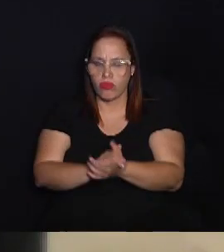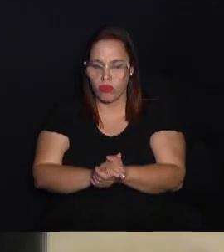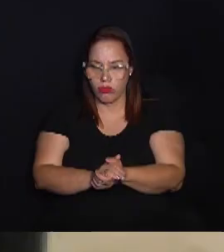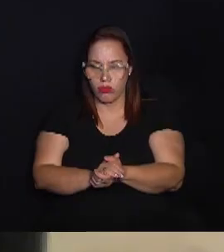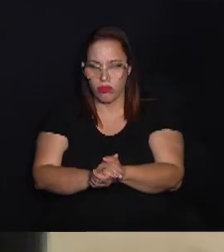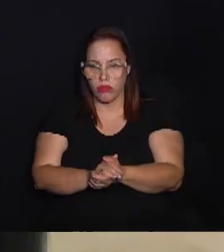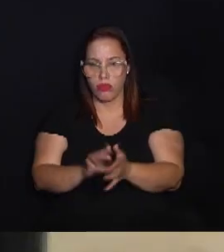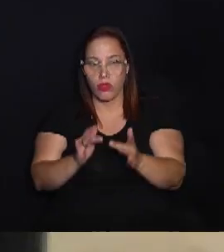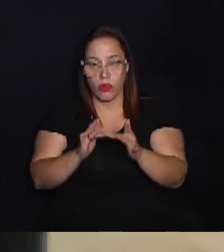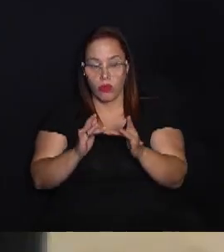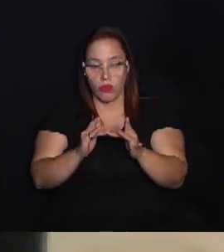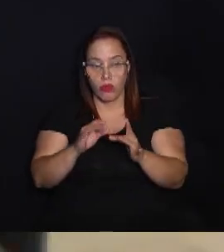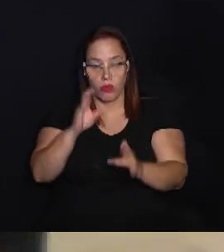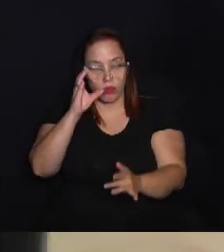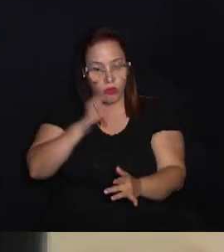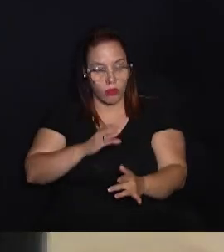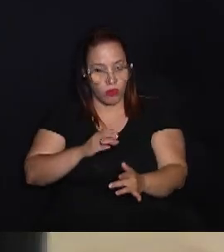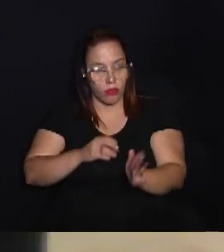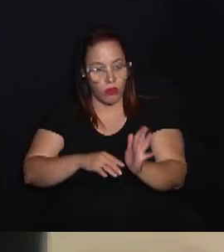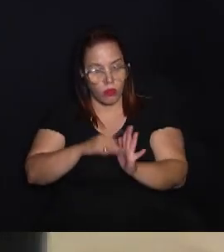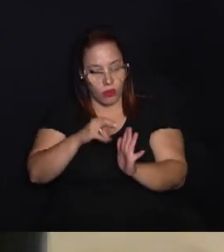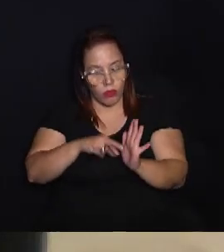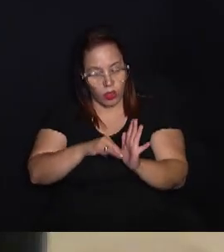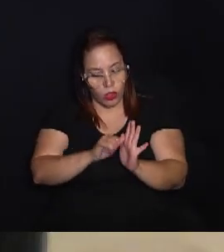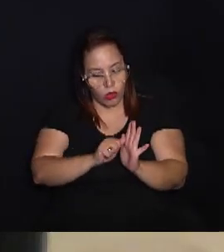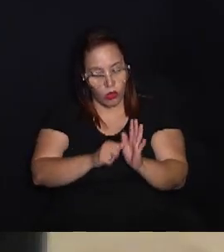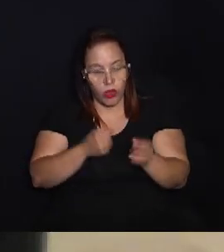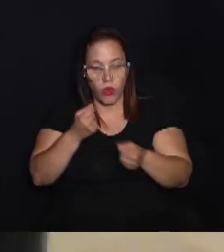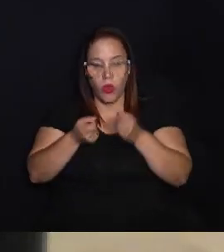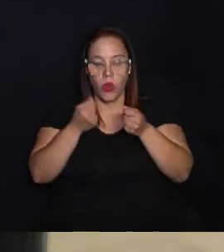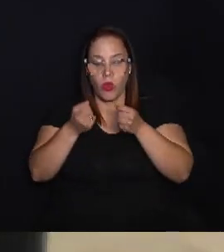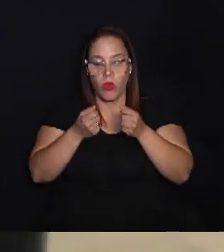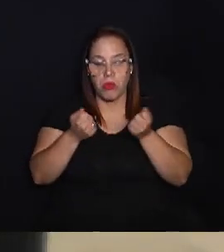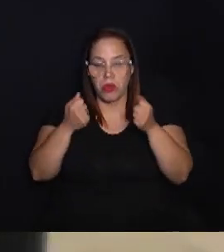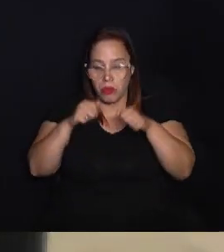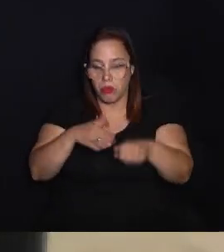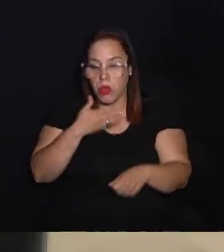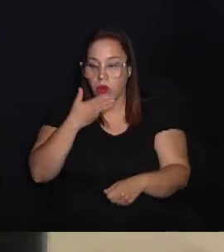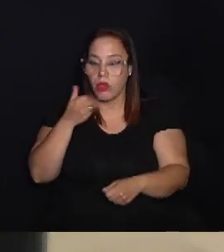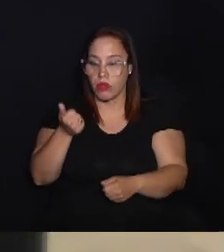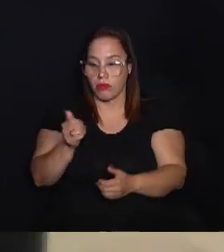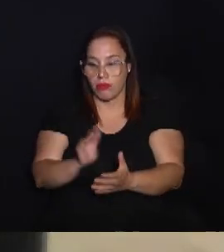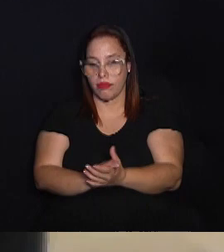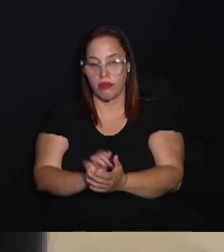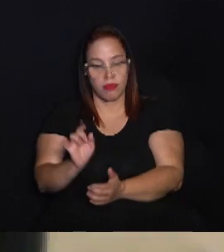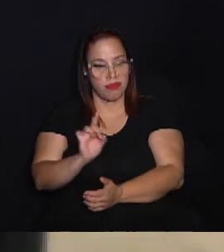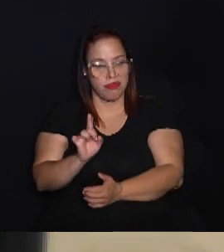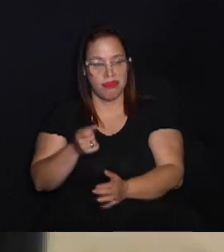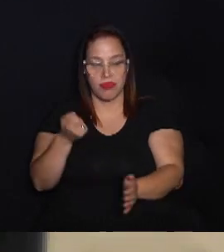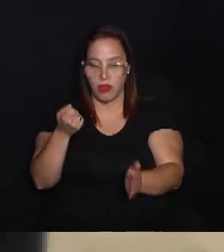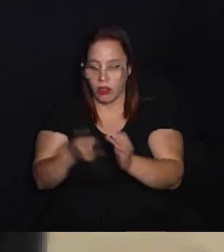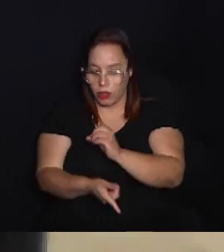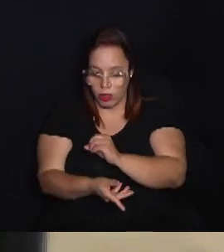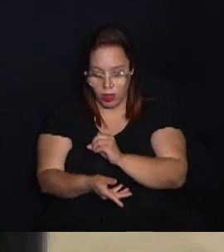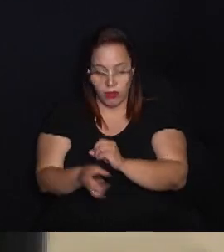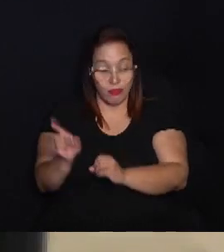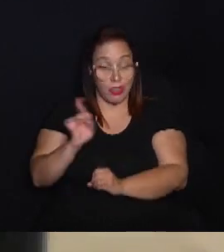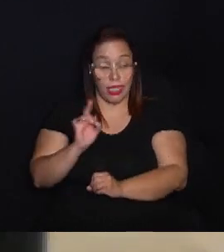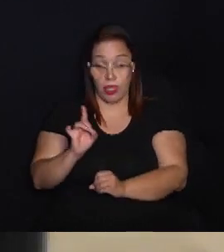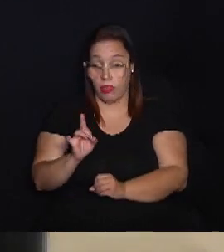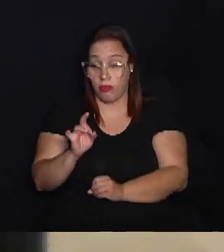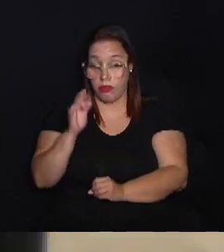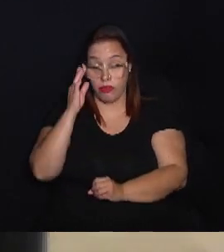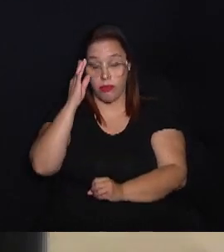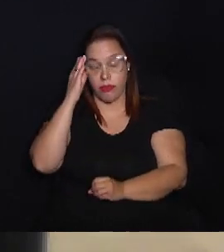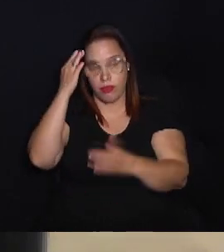conversar ali e a gente entrega uma consultoria gratuita. gente analisa a fatura de água de vocês e vê qualquer tipo de possibilidade de melhoria sem que vocês tenham que investir